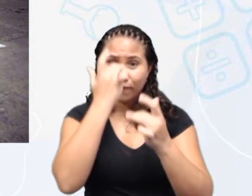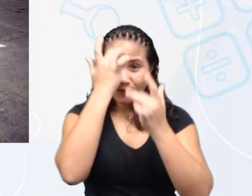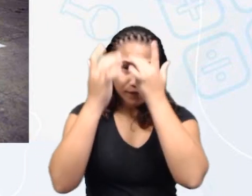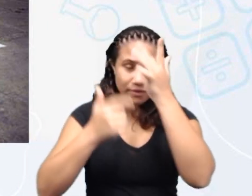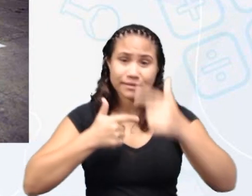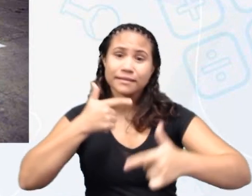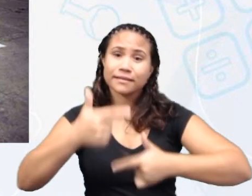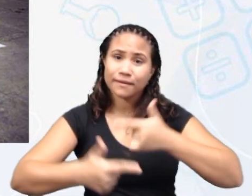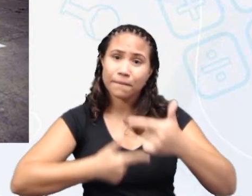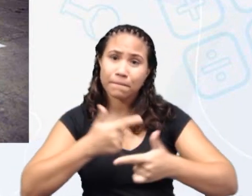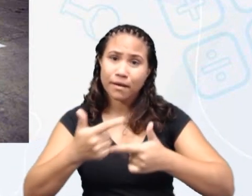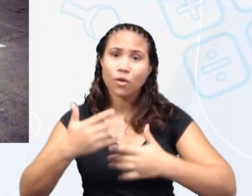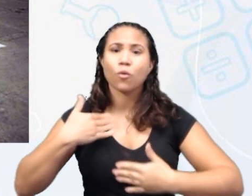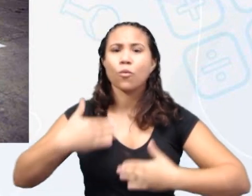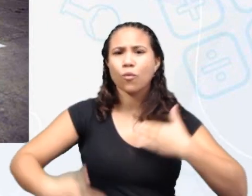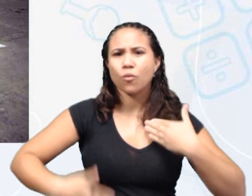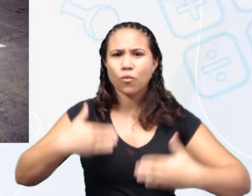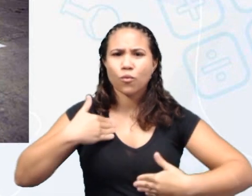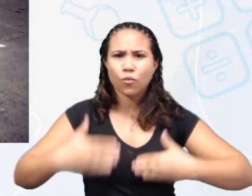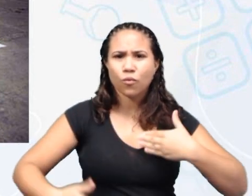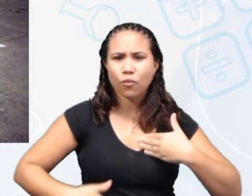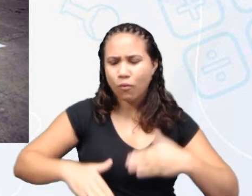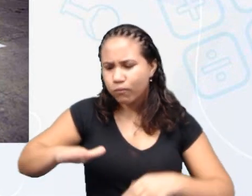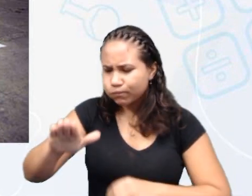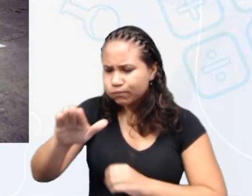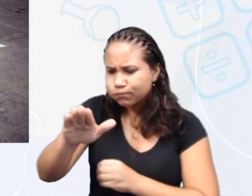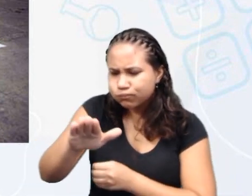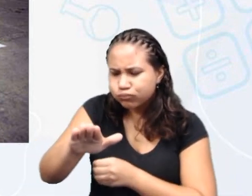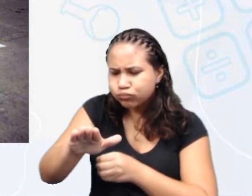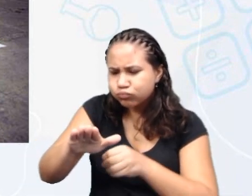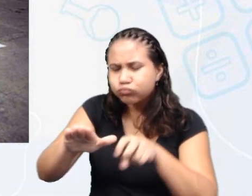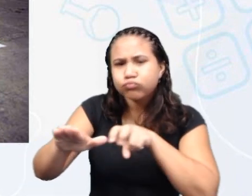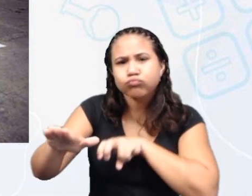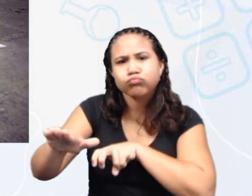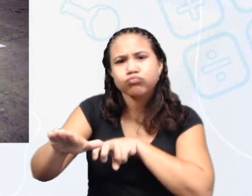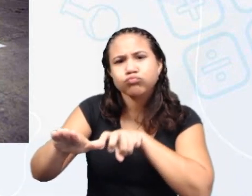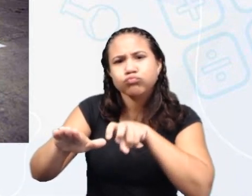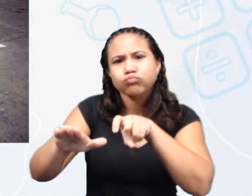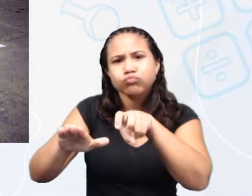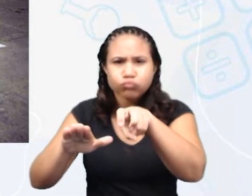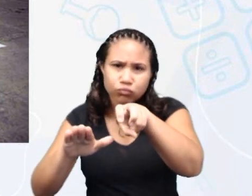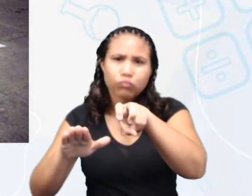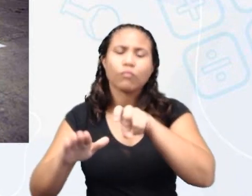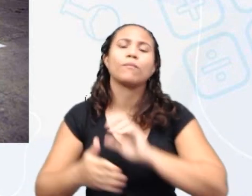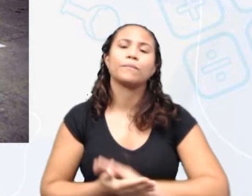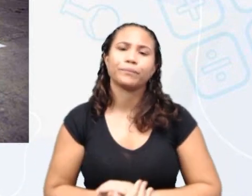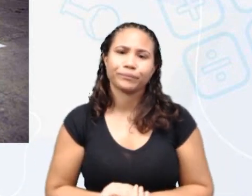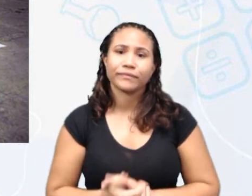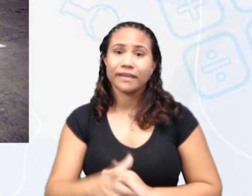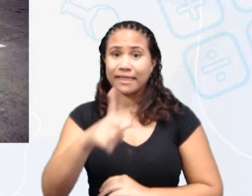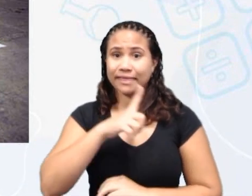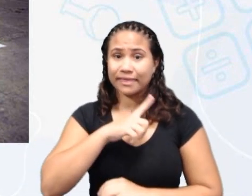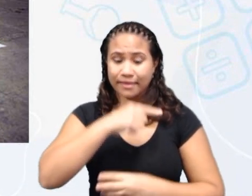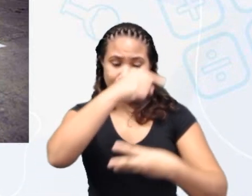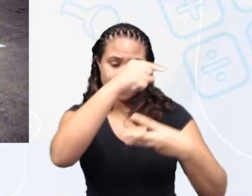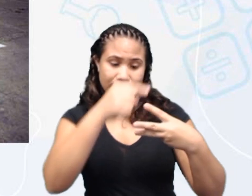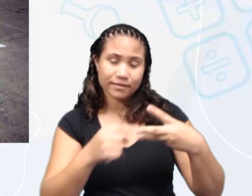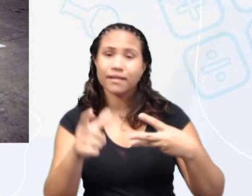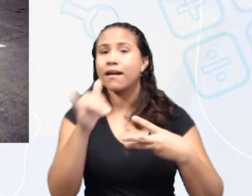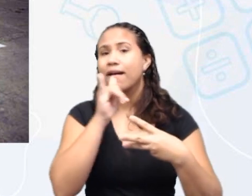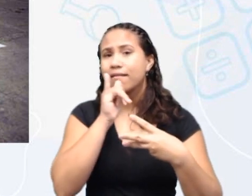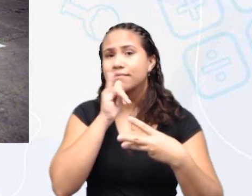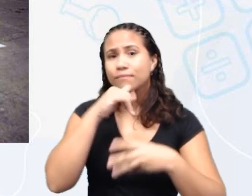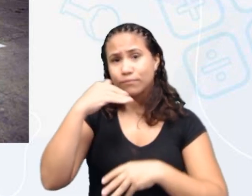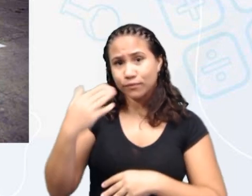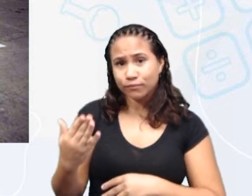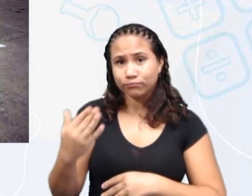trabalho de levar um corpo de um nível para outro mais elevado. Aqui nós temos três exemplos da